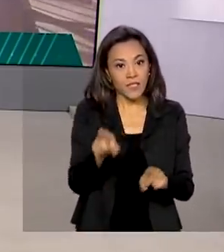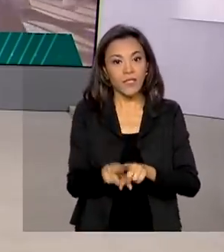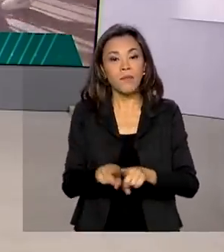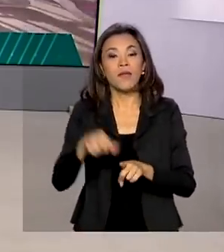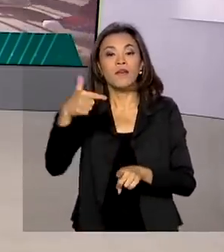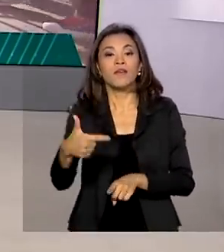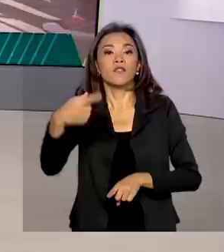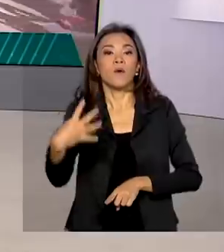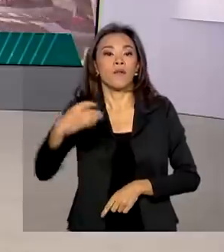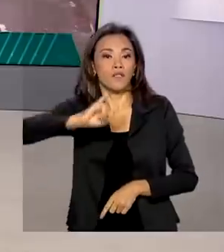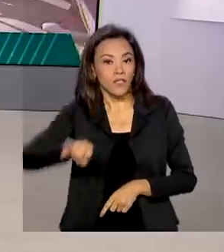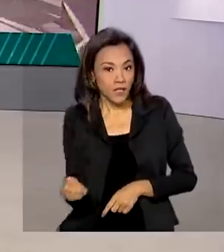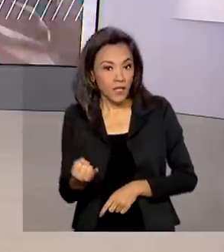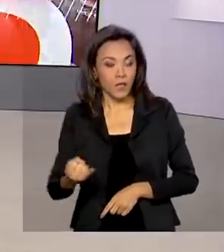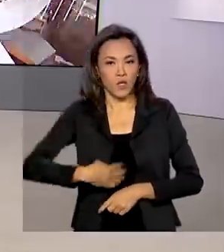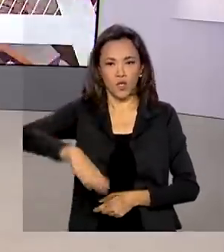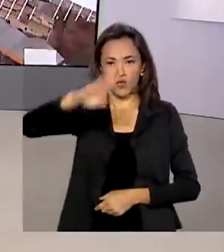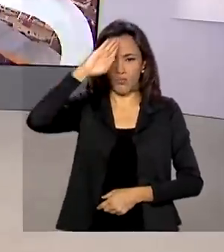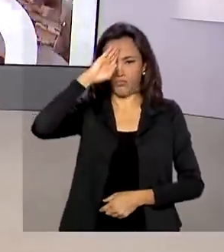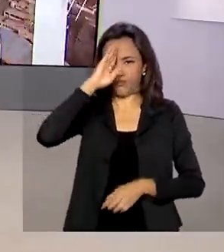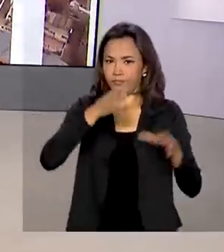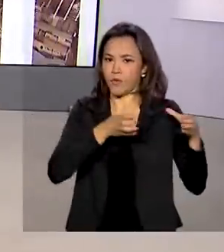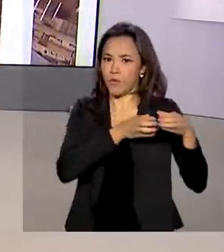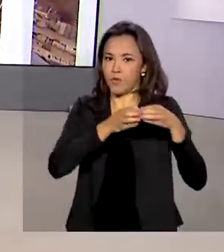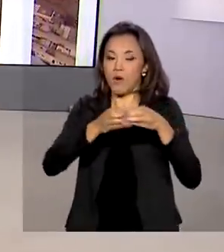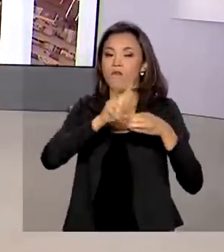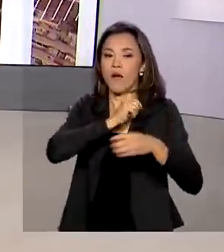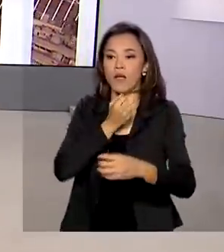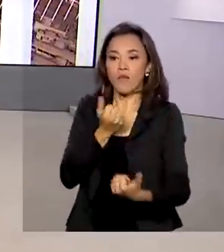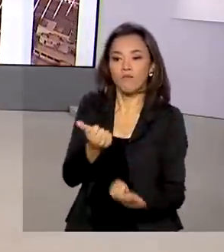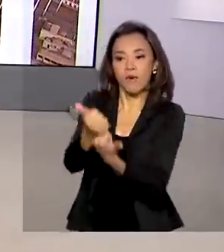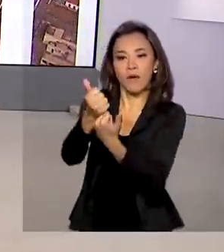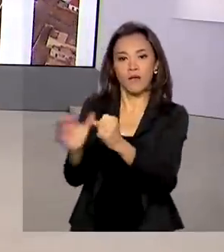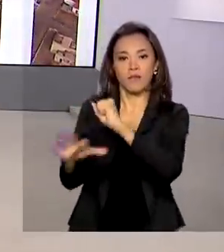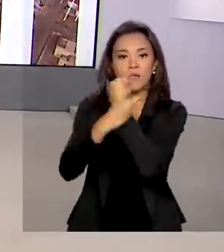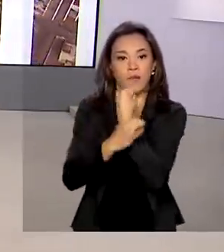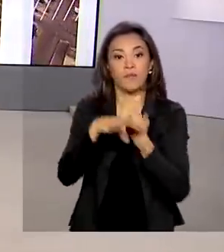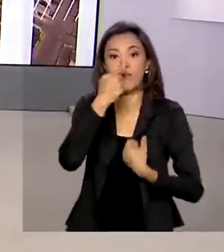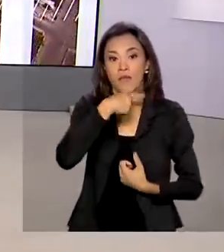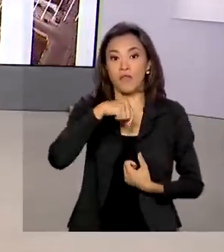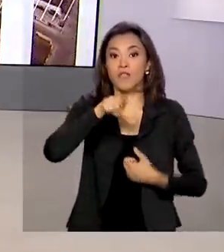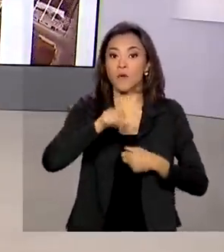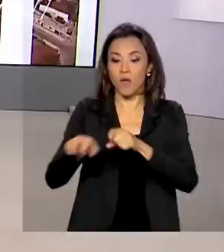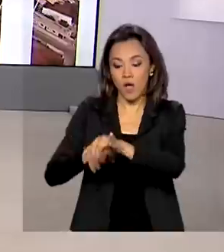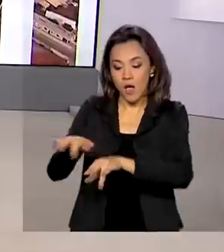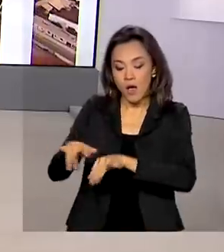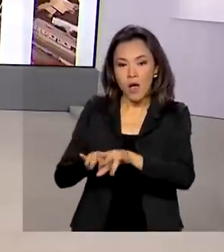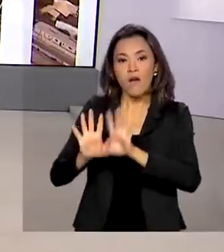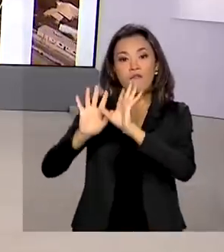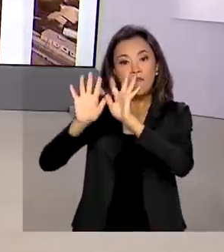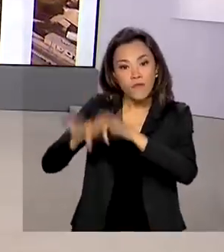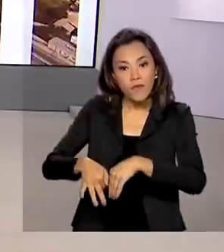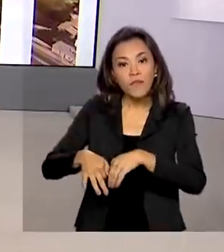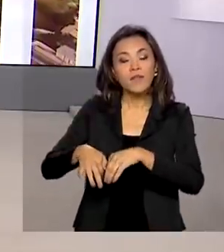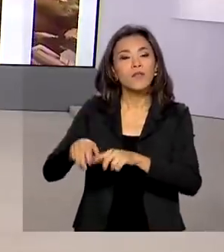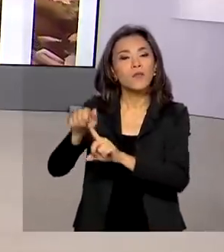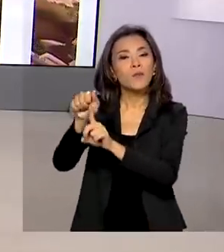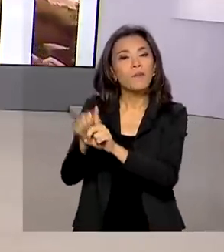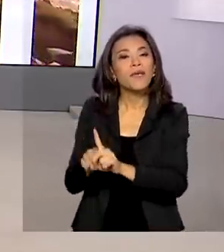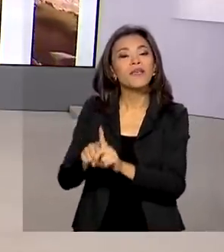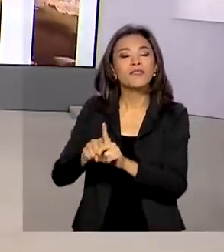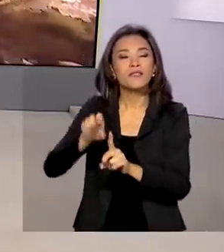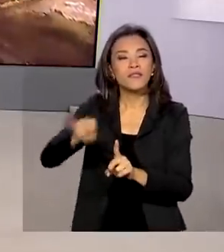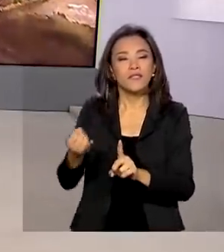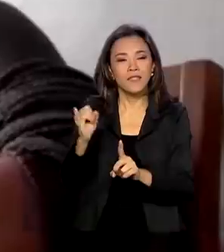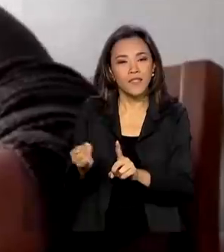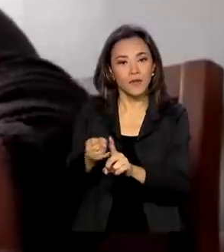E as Forças Armadas vão reforçar a segurança. Para quem escolheu o Enem Digital, as provas serão no fim de janeiro, pelo computador.